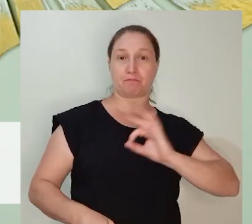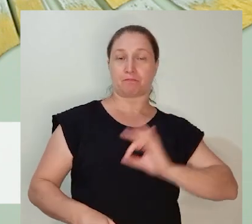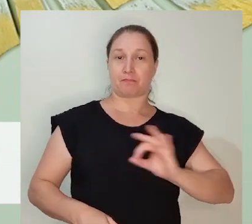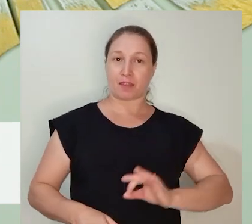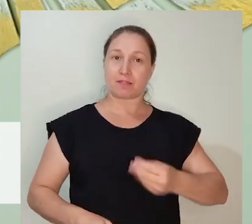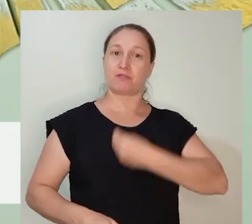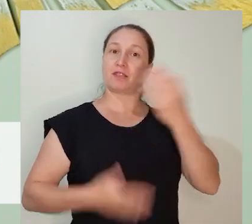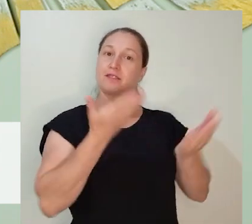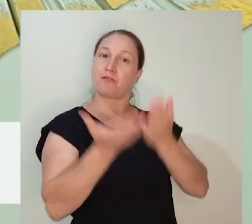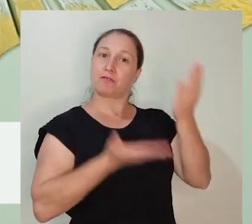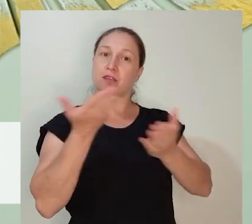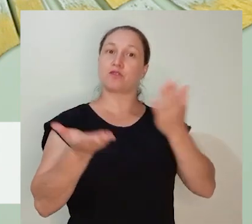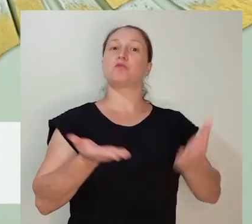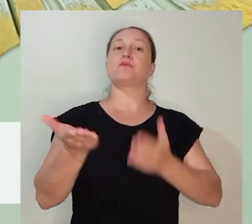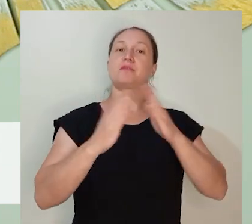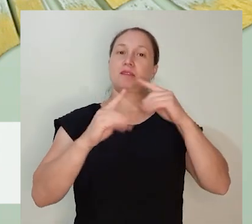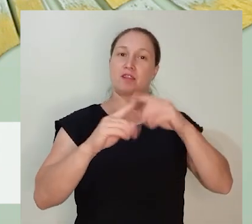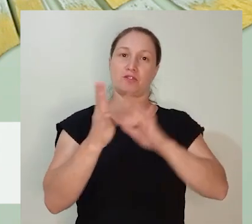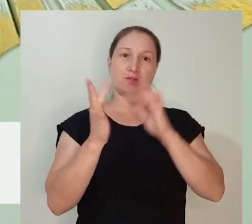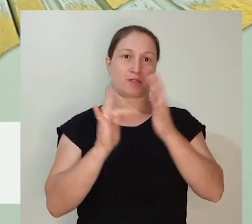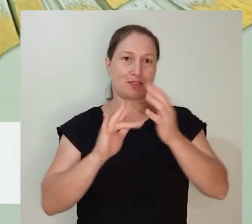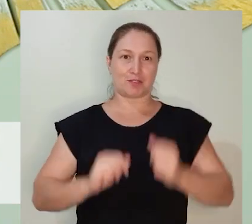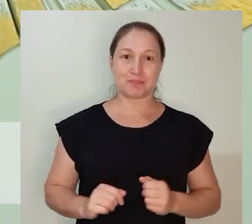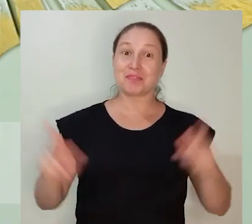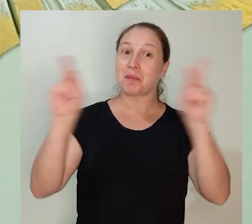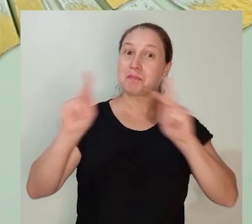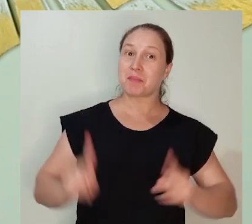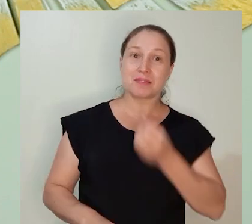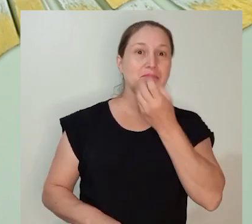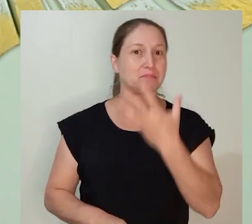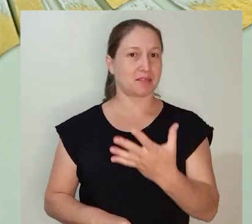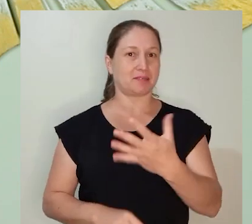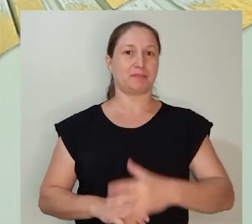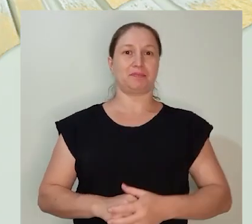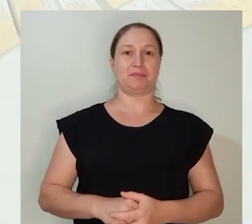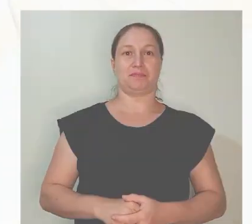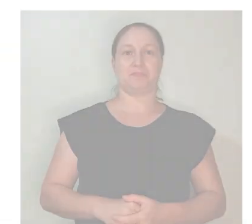poder estar vivendo e servindo a Igreja de Jesus Cristo. Paz e bem!